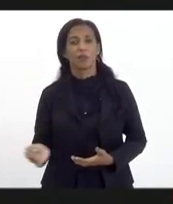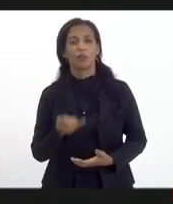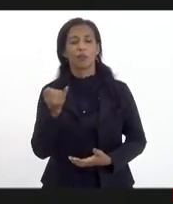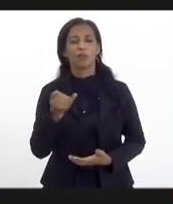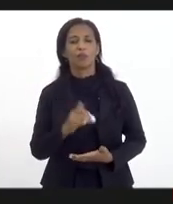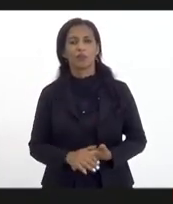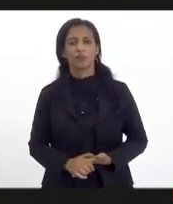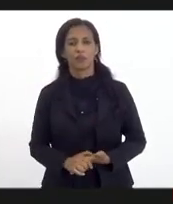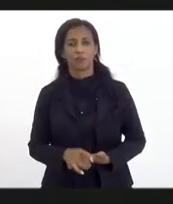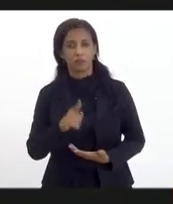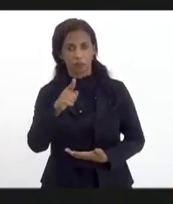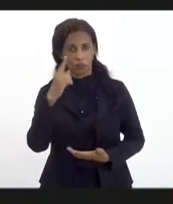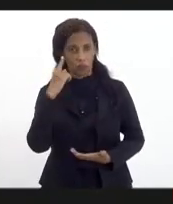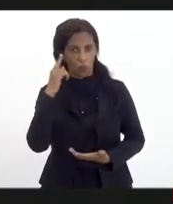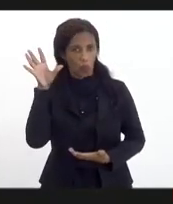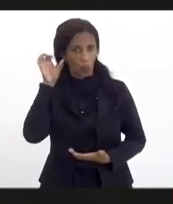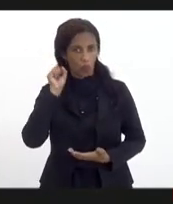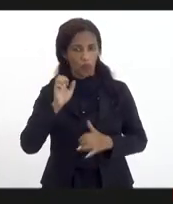O senhor me ouve bem?